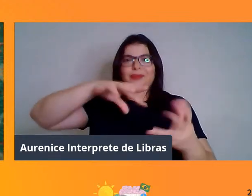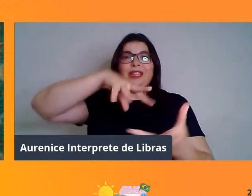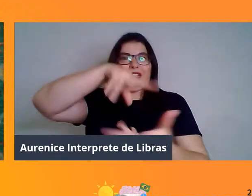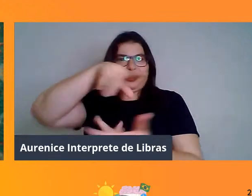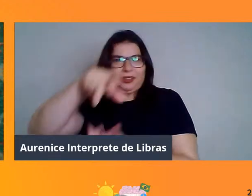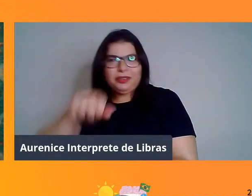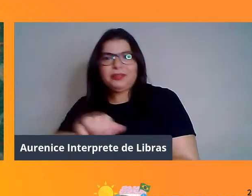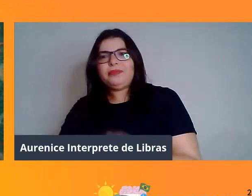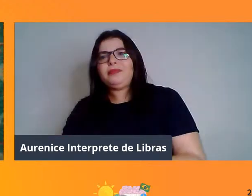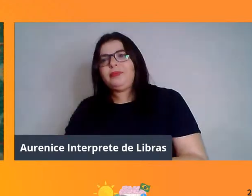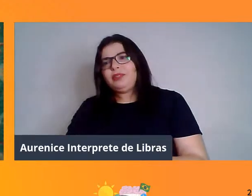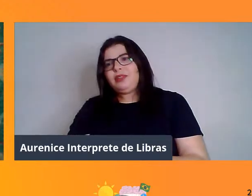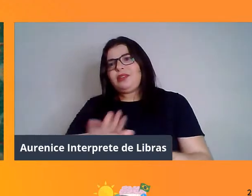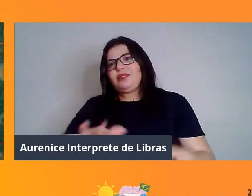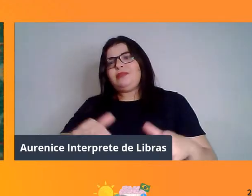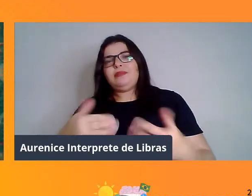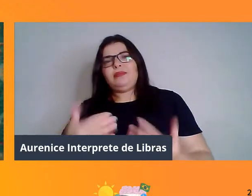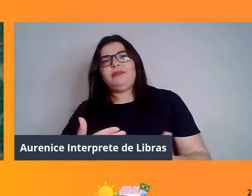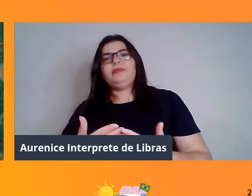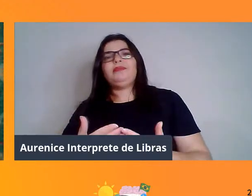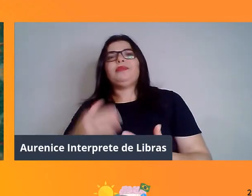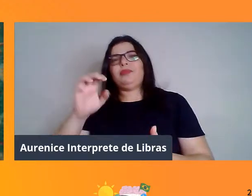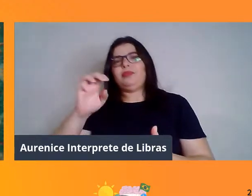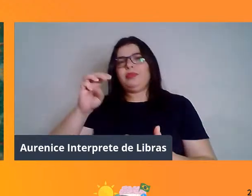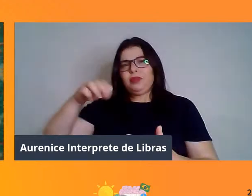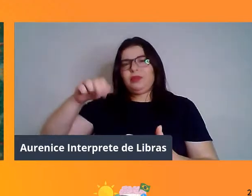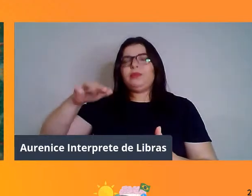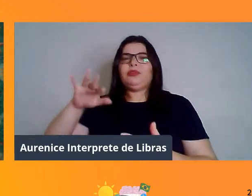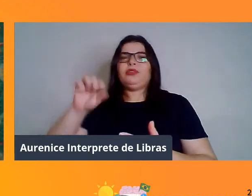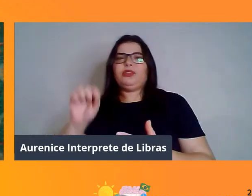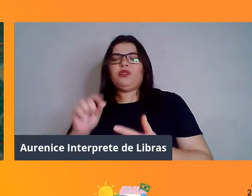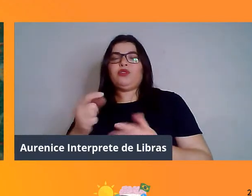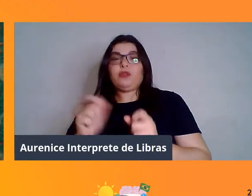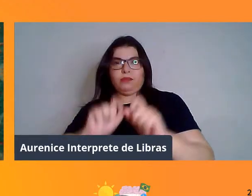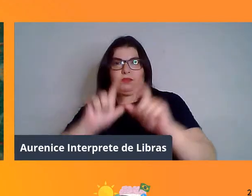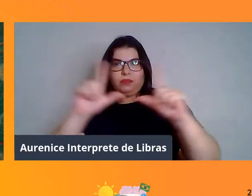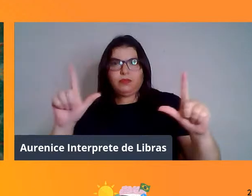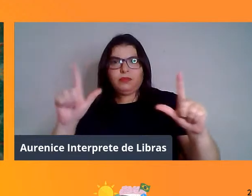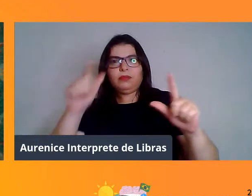Gente, o Emanuel já fez uma apresentação. Eu vou compartilhar a minha tela aqui.